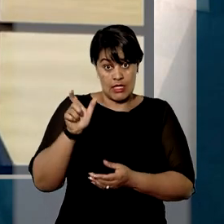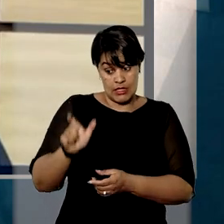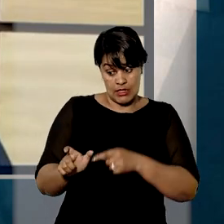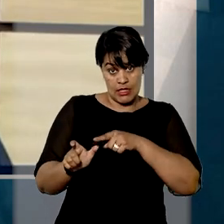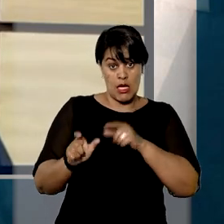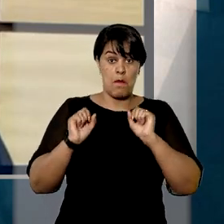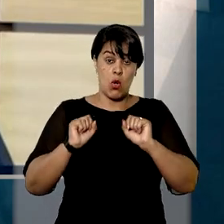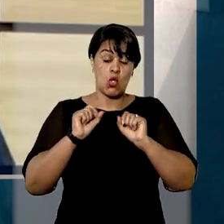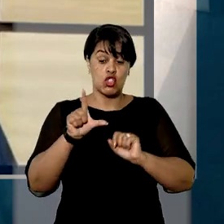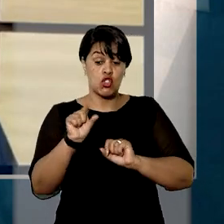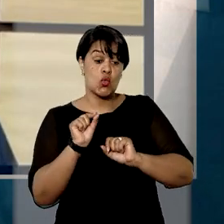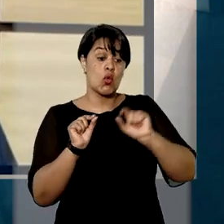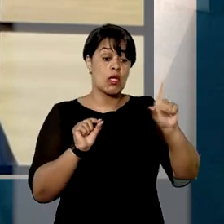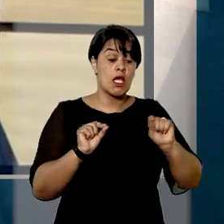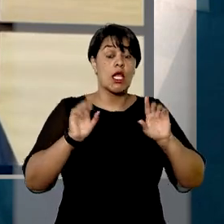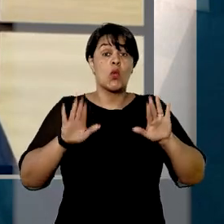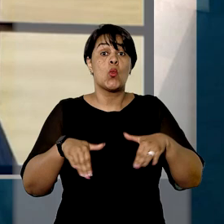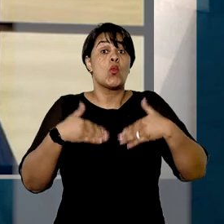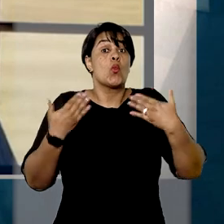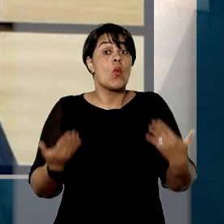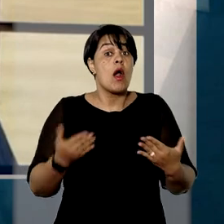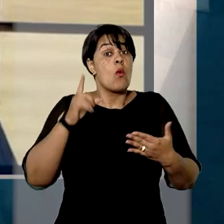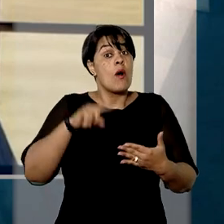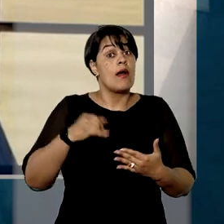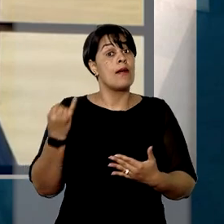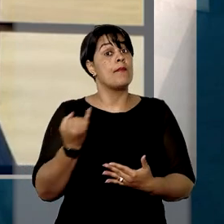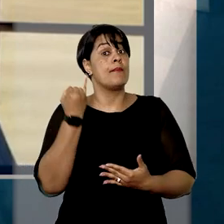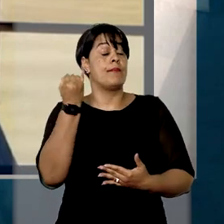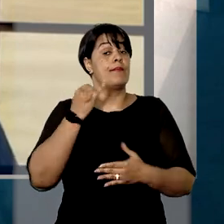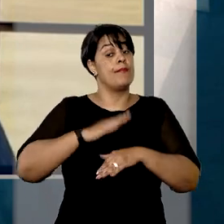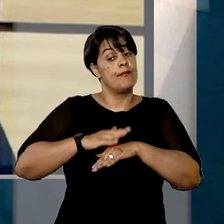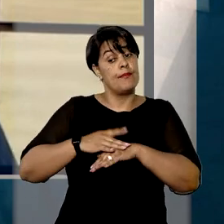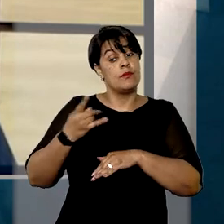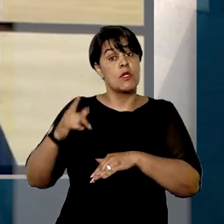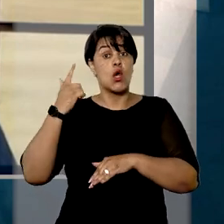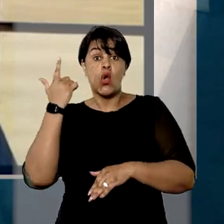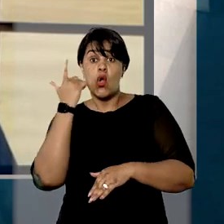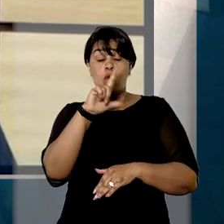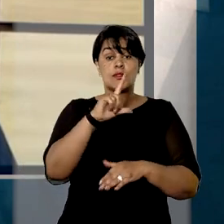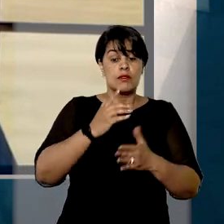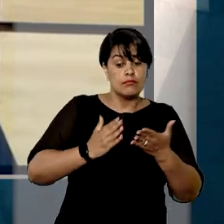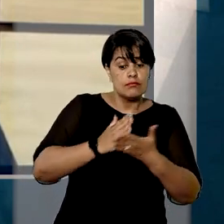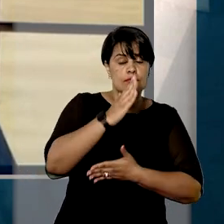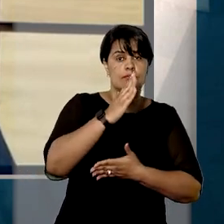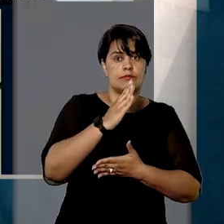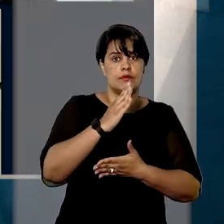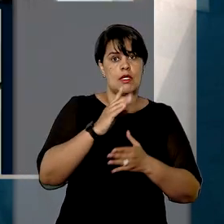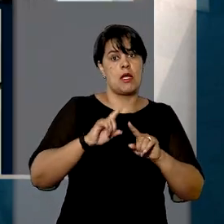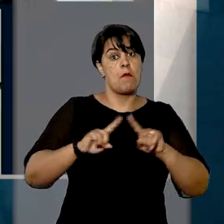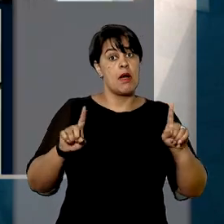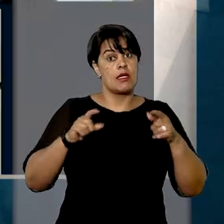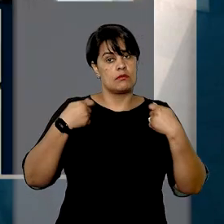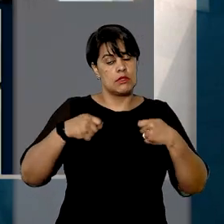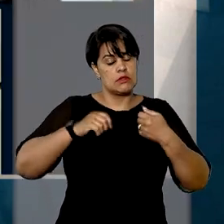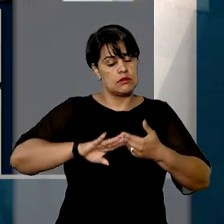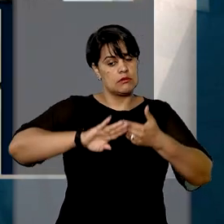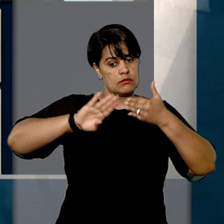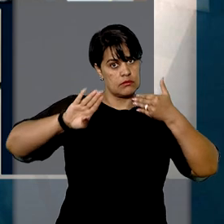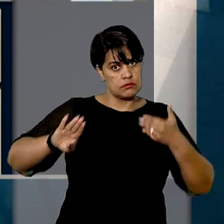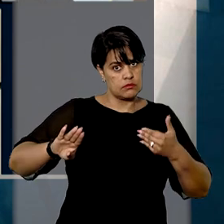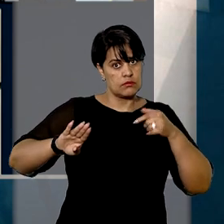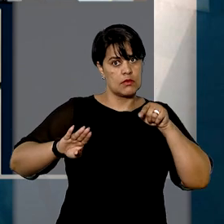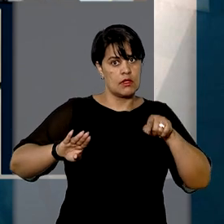credor a faculdade de escolher o instrumento executivo mais adequado para alcançar a satisfação, afastando-se,